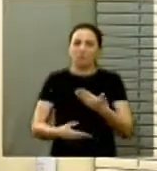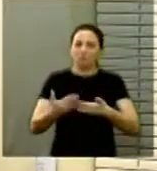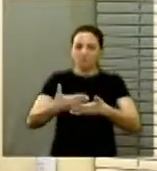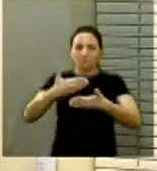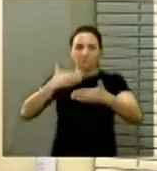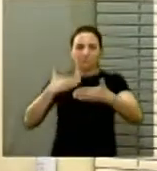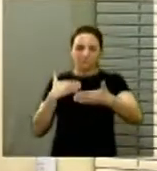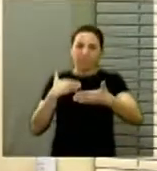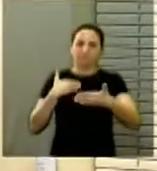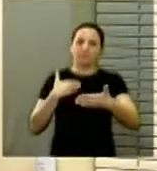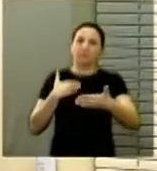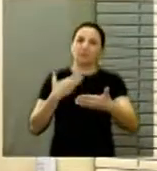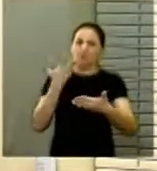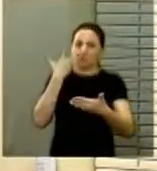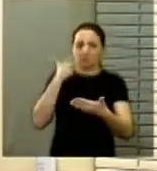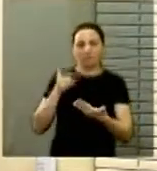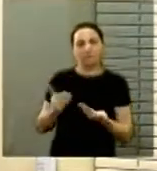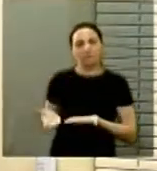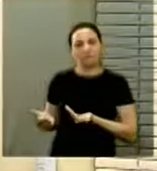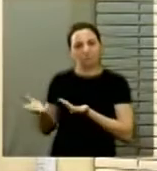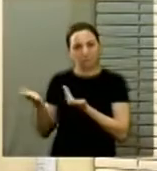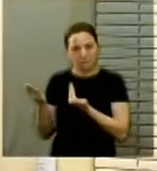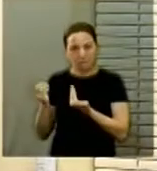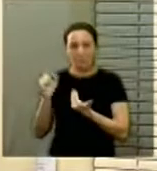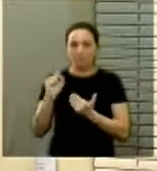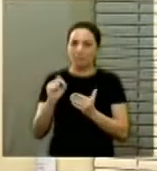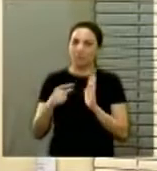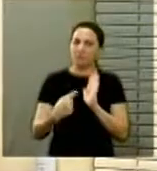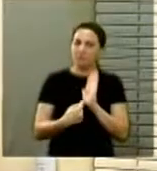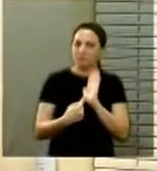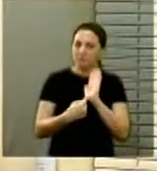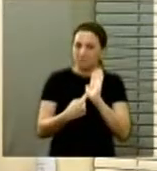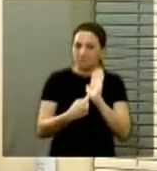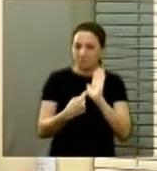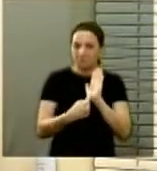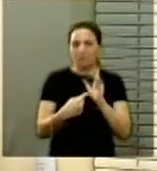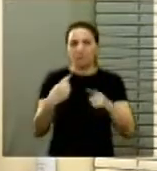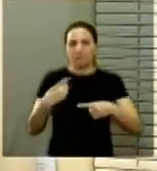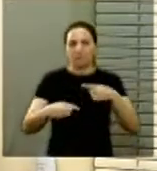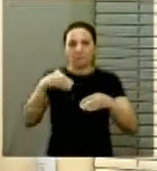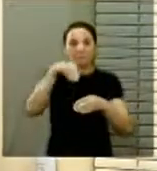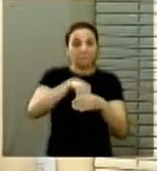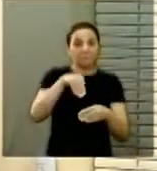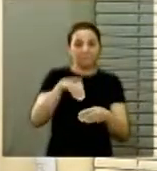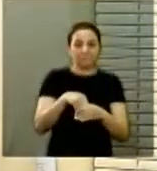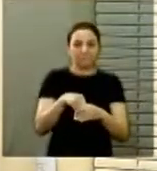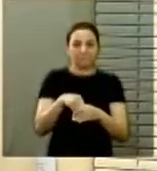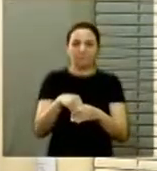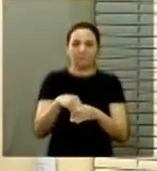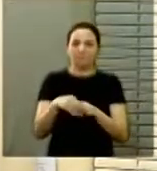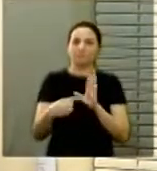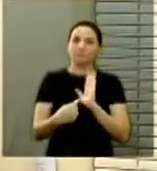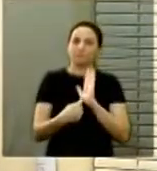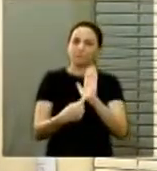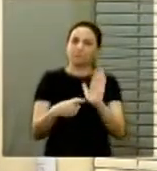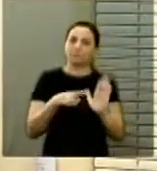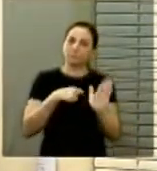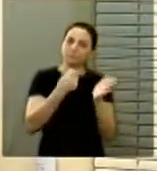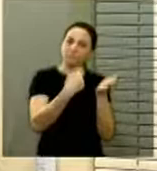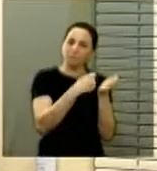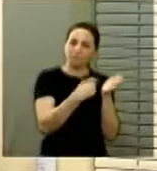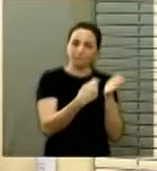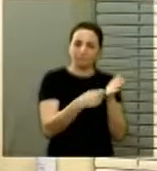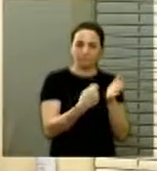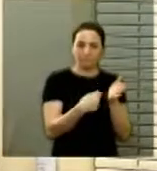relacionados à criança ou adolescente estejam sendo pautados no debate eleitoral. E aqui temos a assinatura